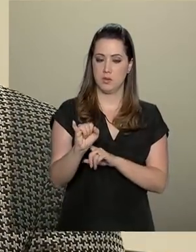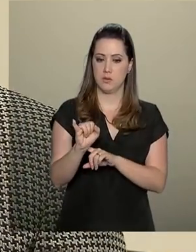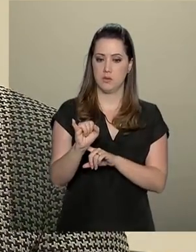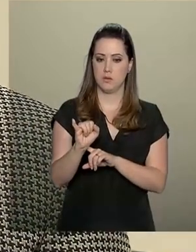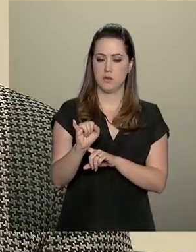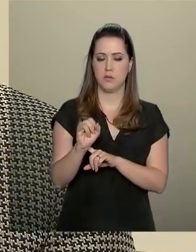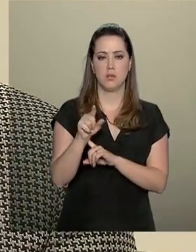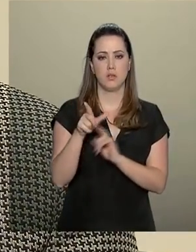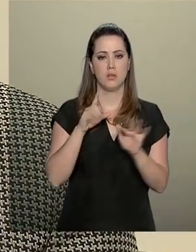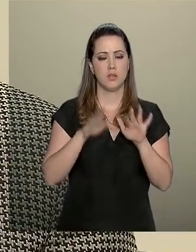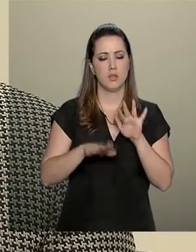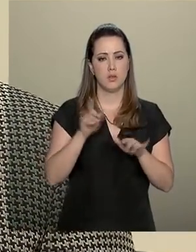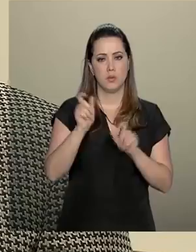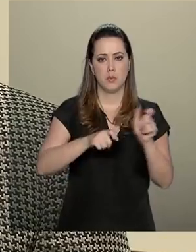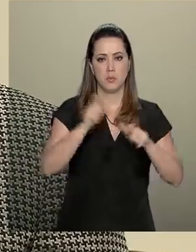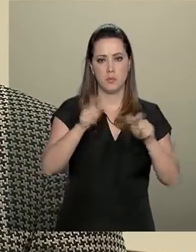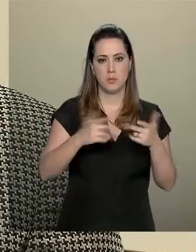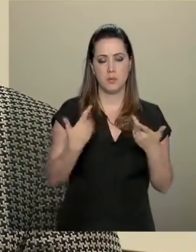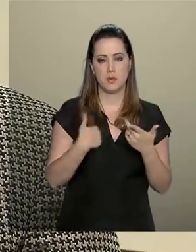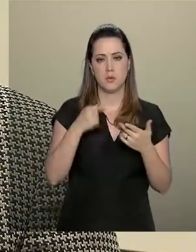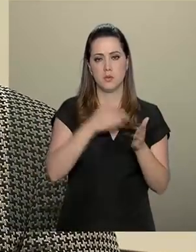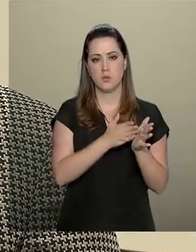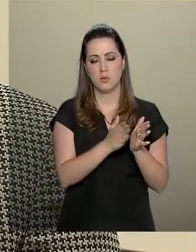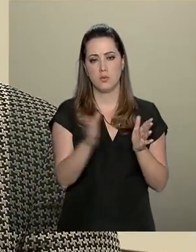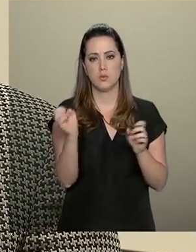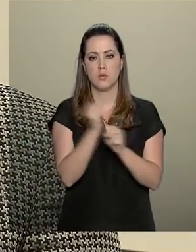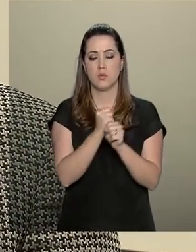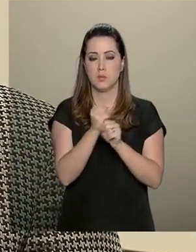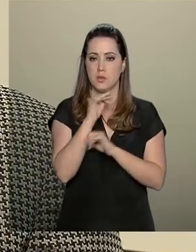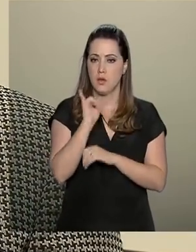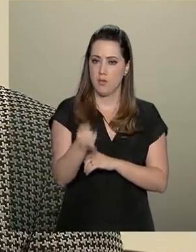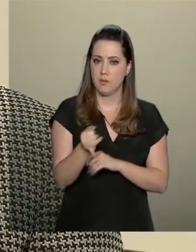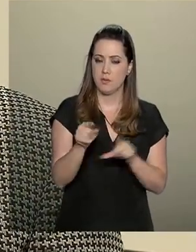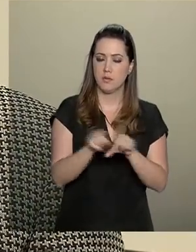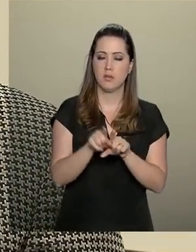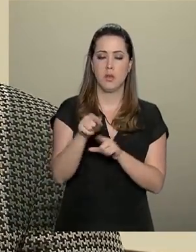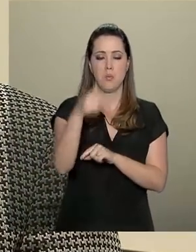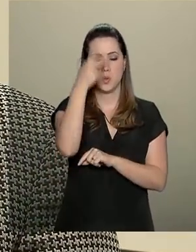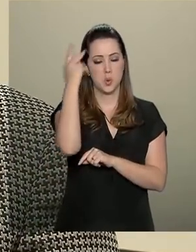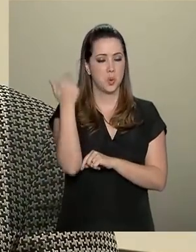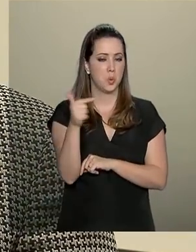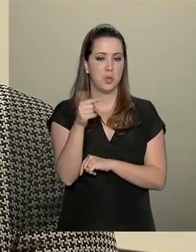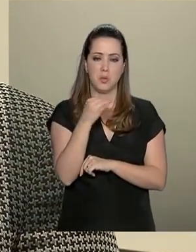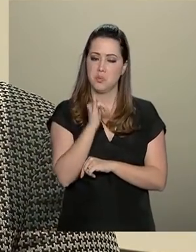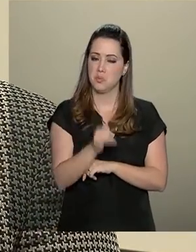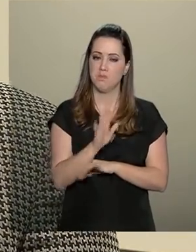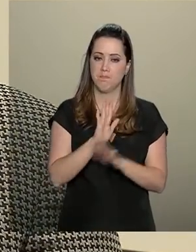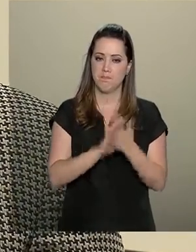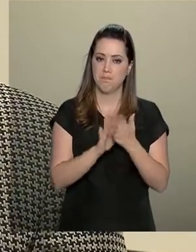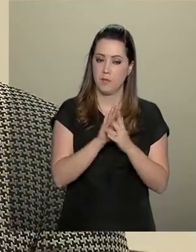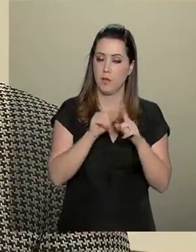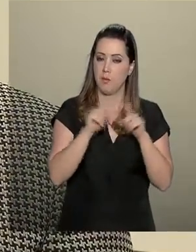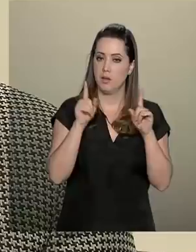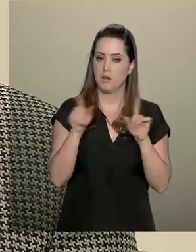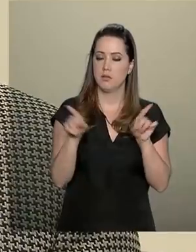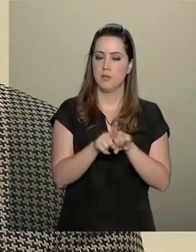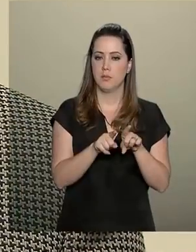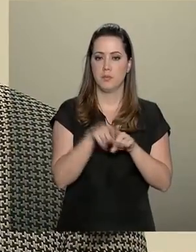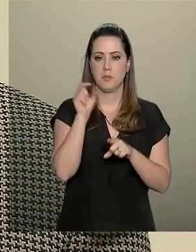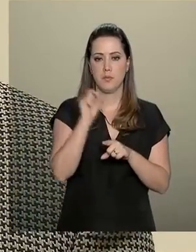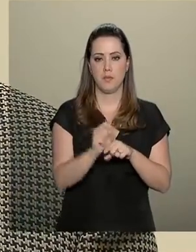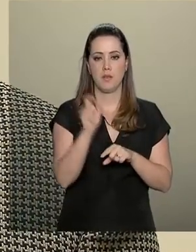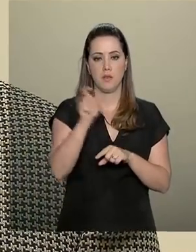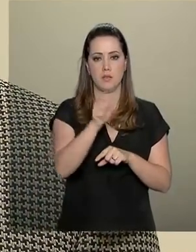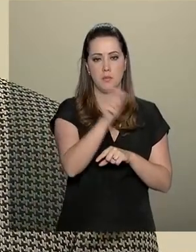que, tendo algum empregado durante o ano, precisa declarar. Aqueles que não tiveram empregados, não precisam declarar. E, além disso, você também tem